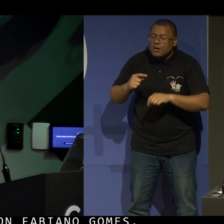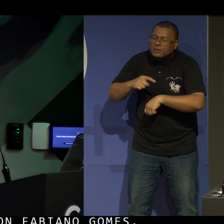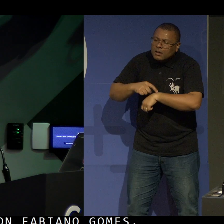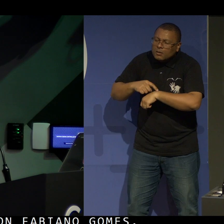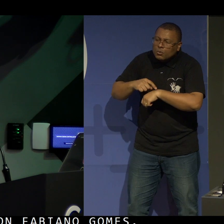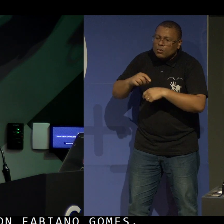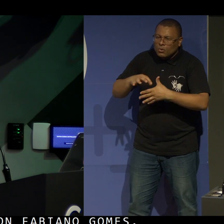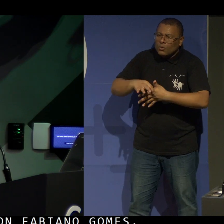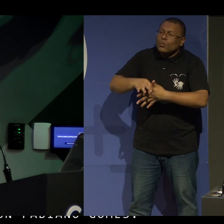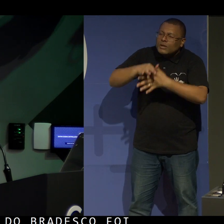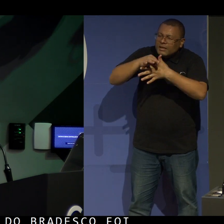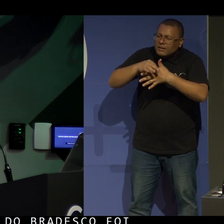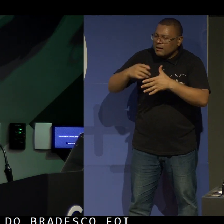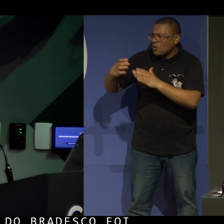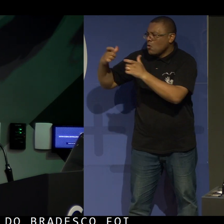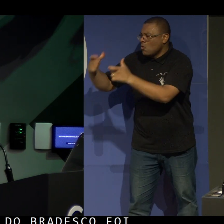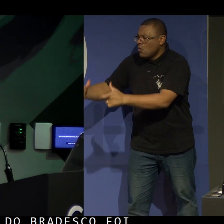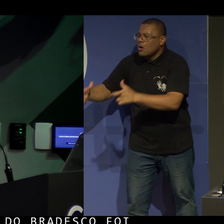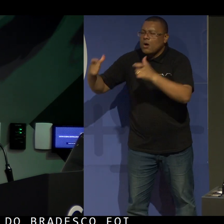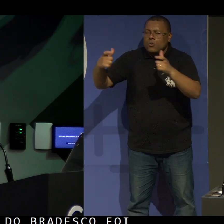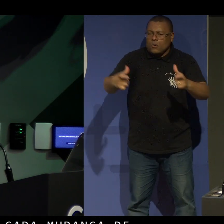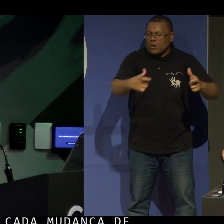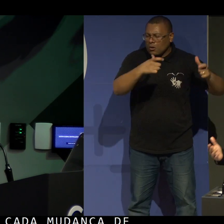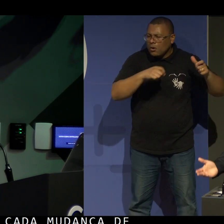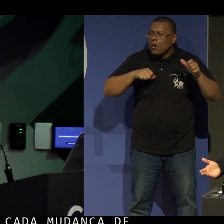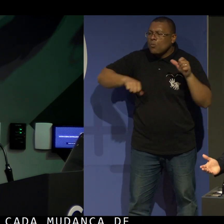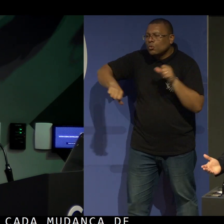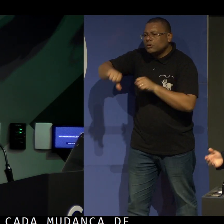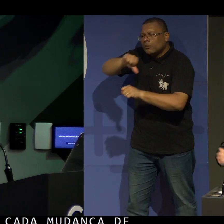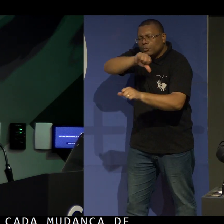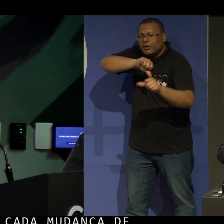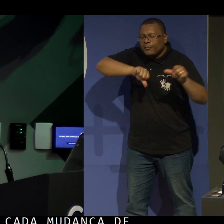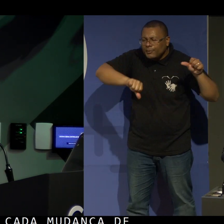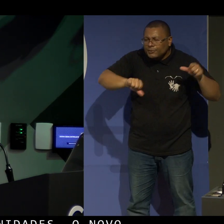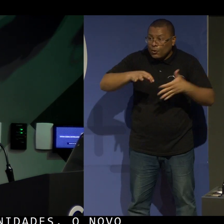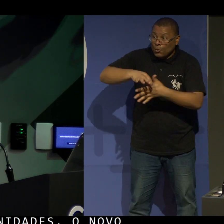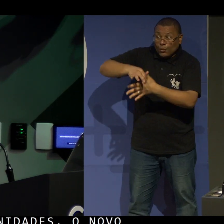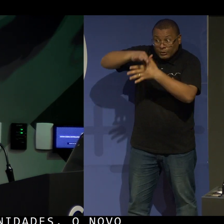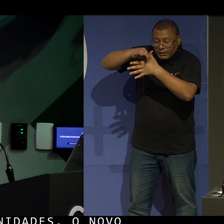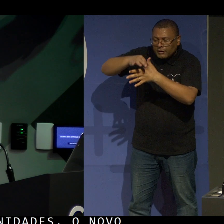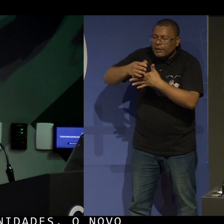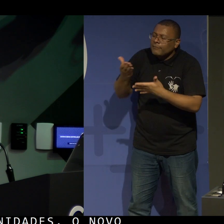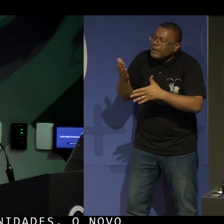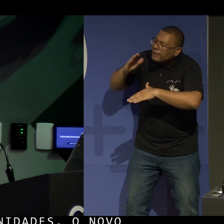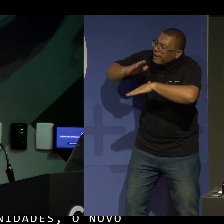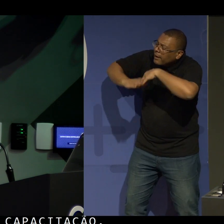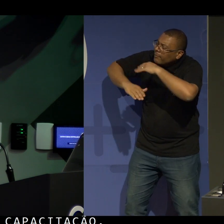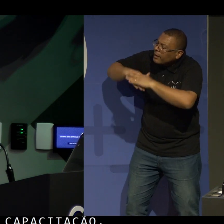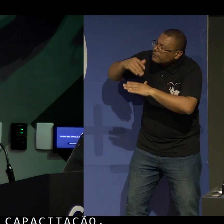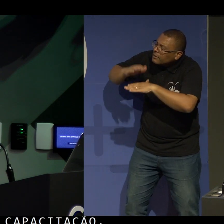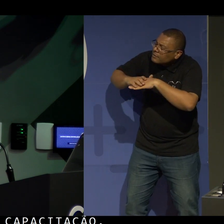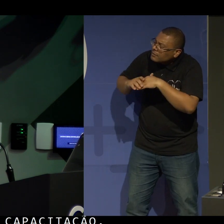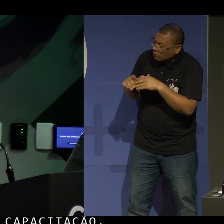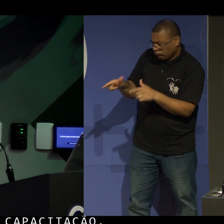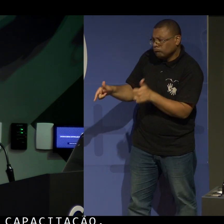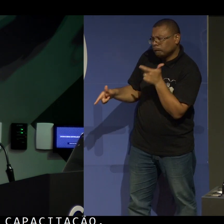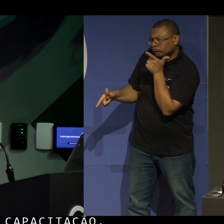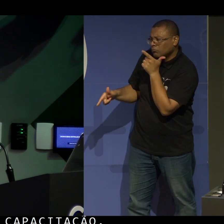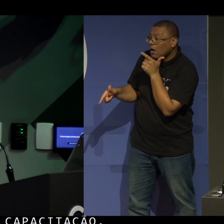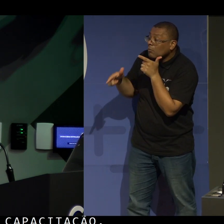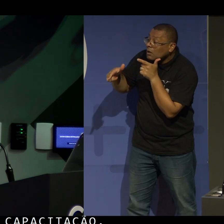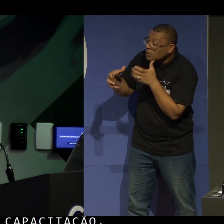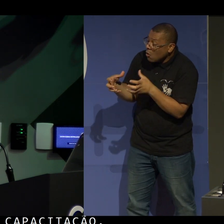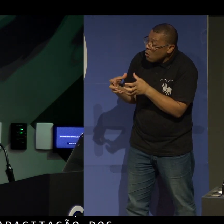liderança das unidades, o novo líder passa por capacitação. Como ocorre a capacitação dos demais componentes da equipe? Essa é uma